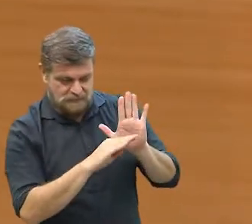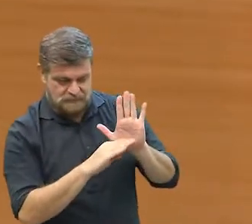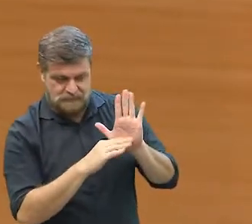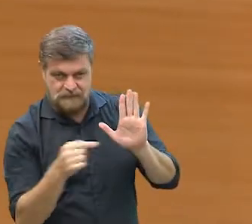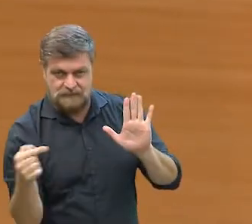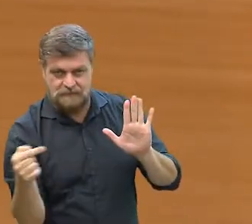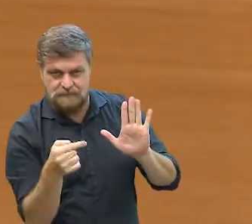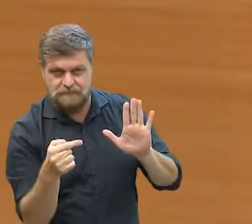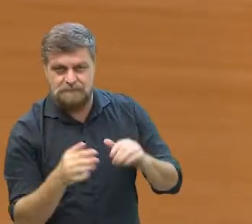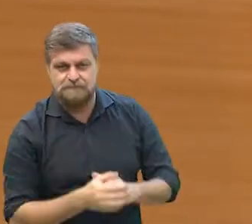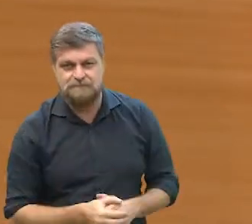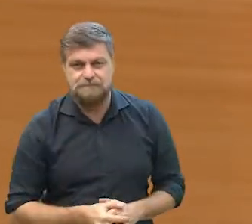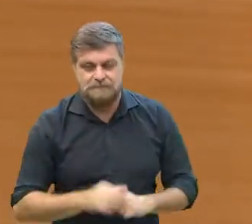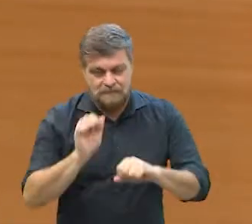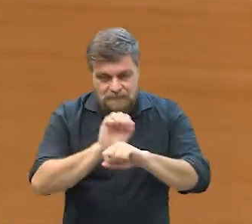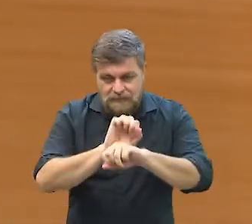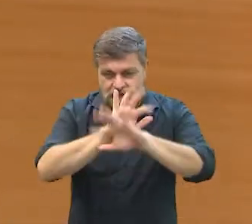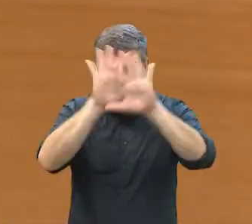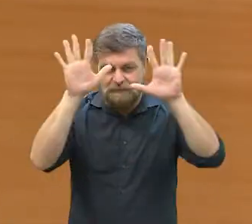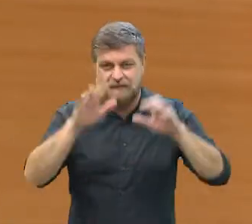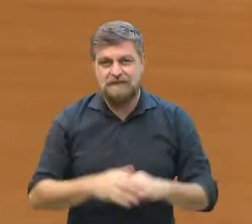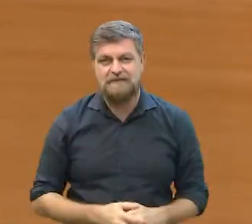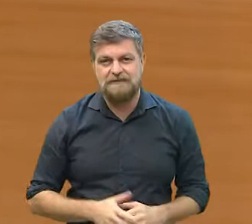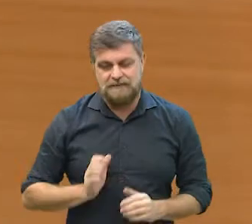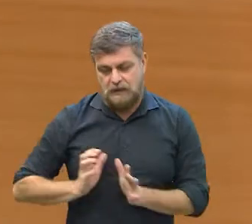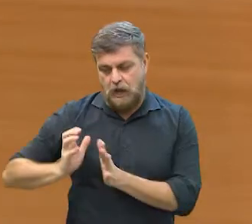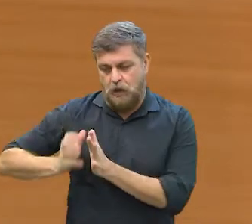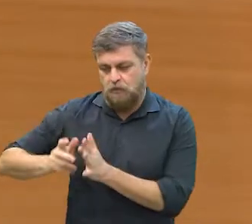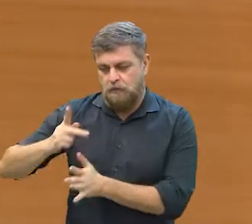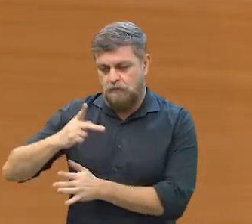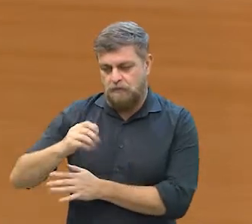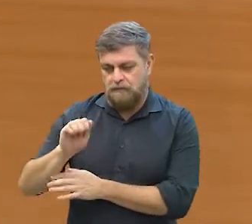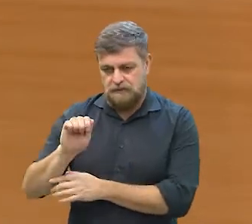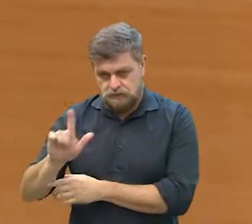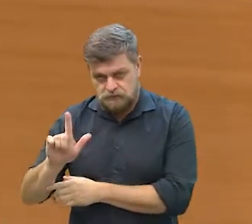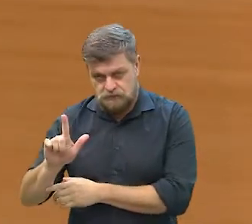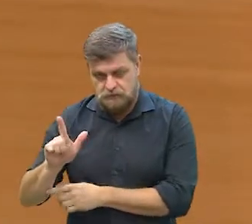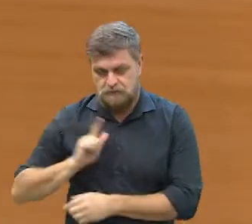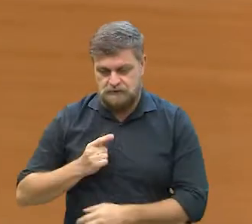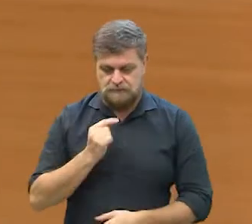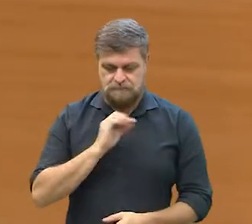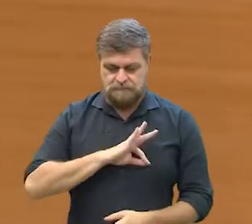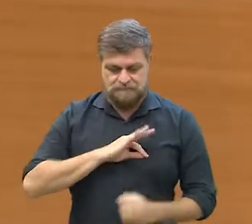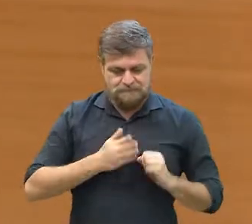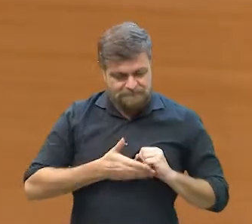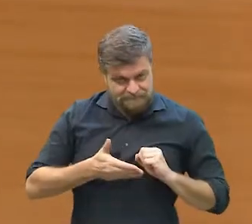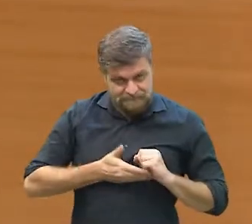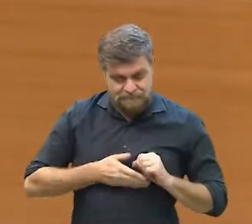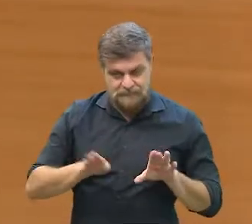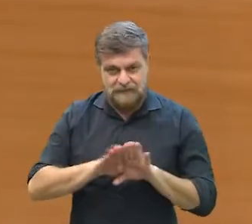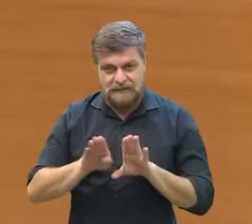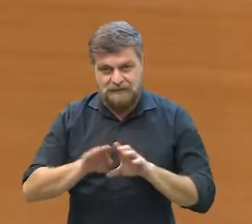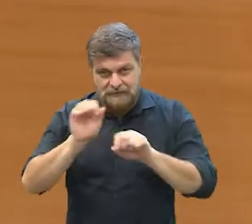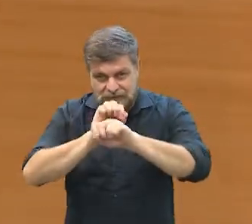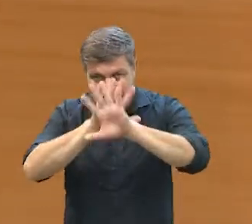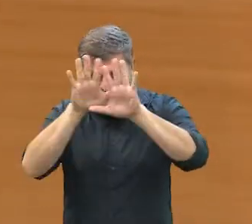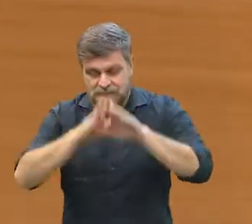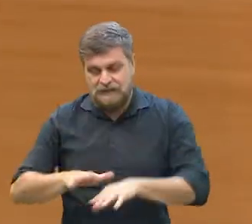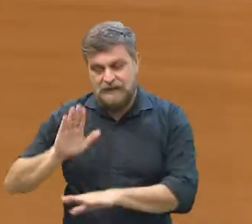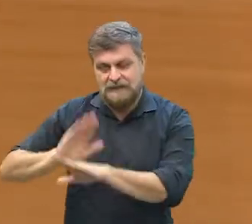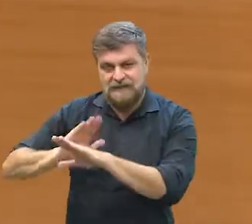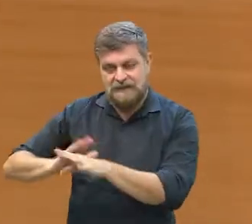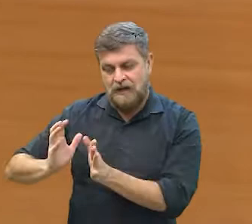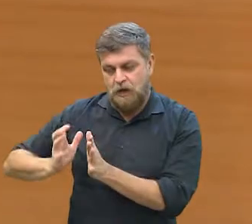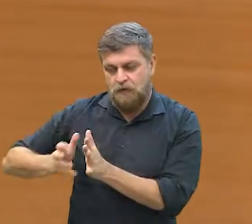projeto da transparência, é um projeto da bancada do pessoal, os dois projetos, da renda básica e da transparência,